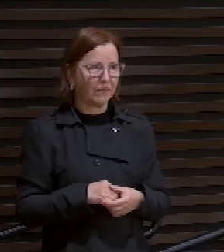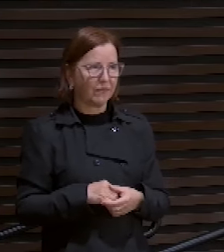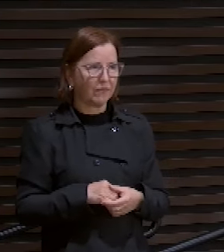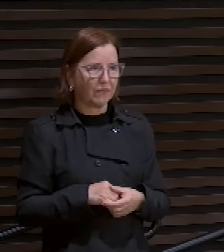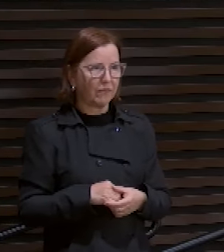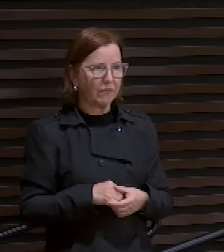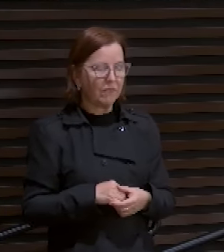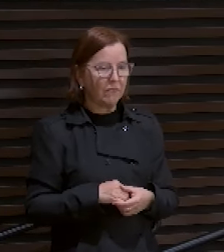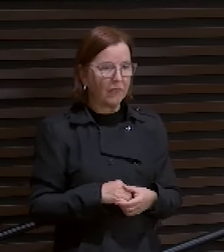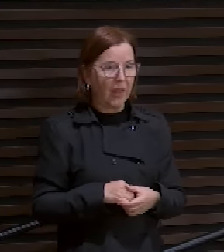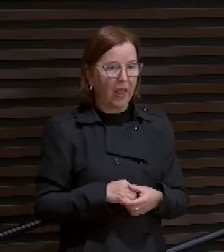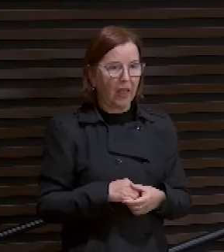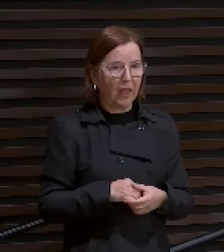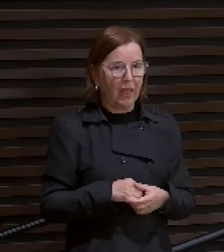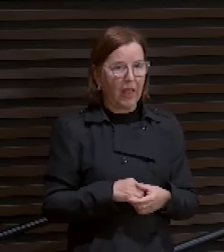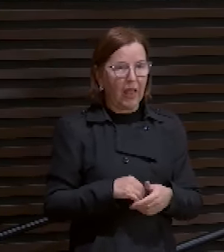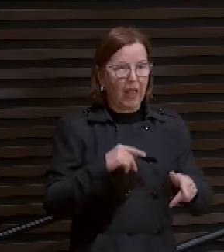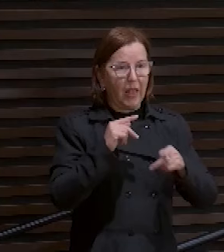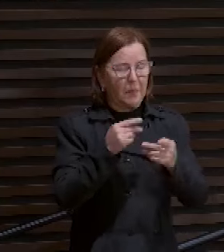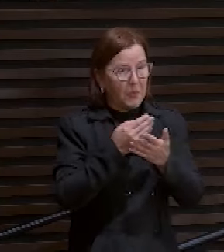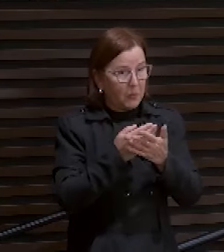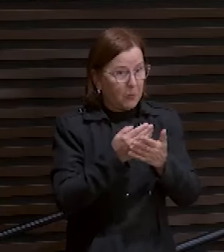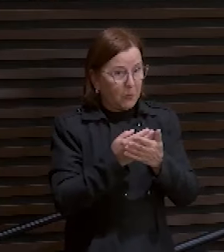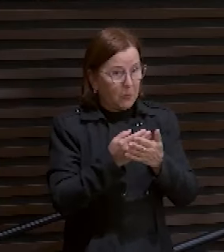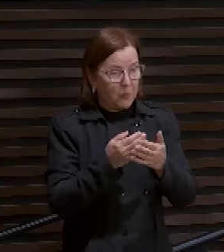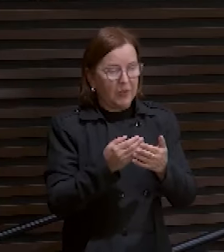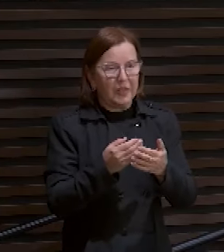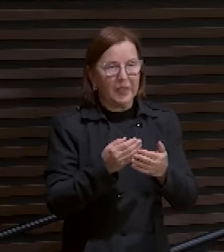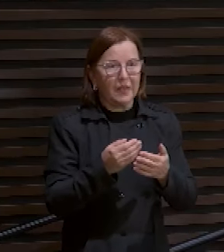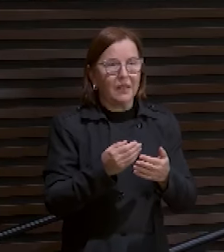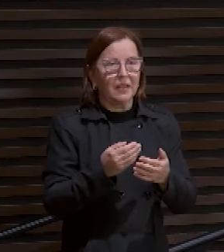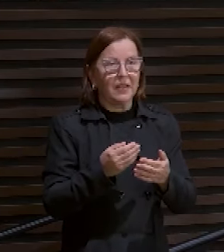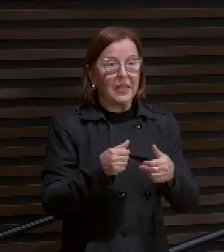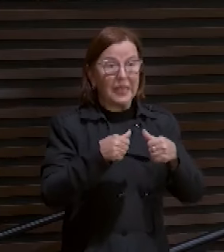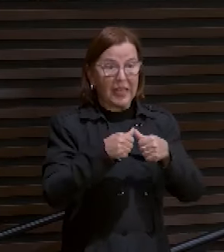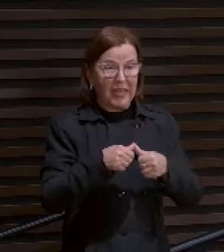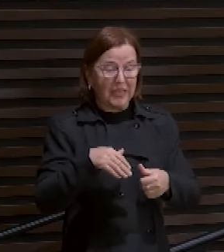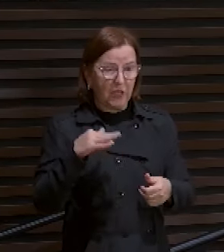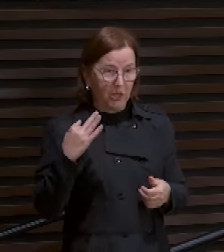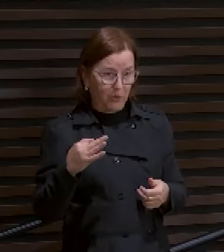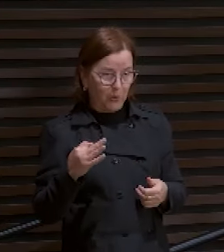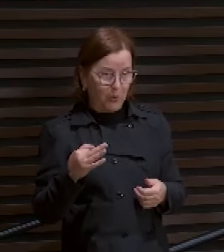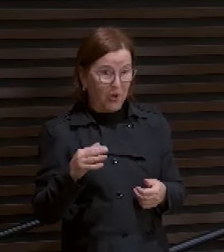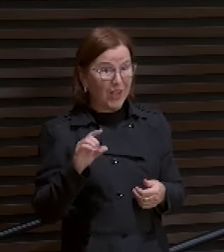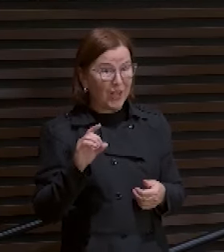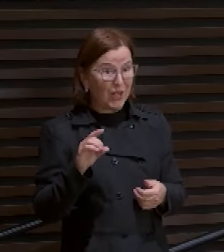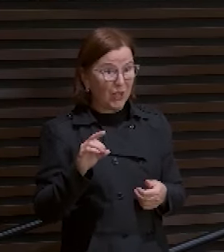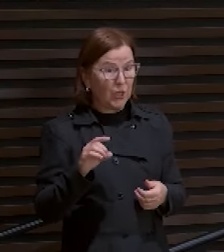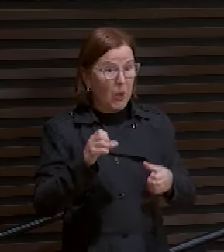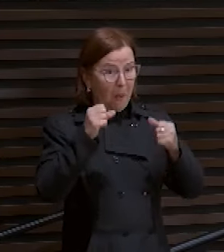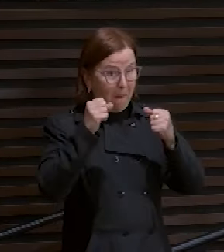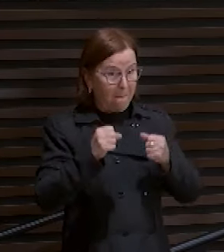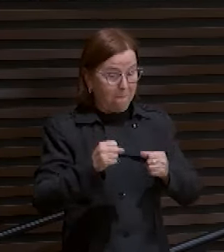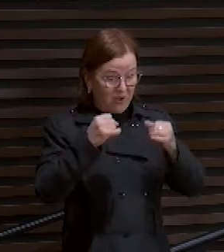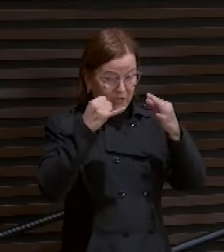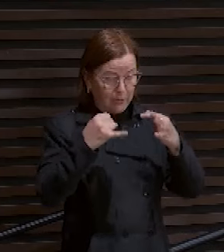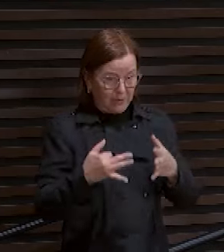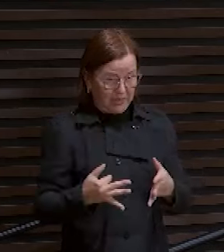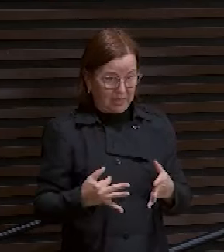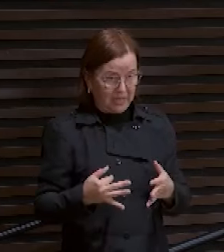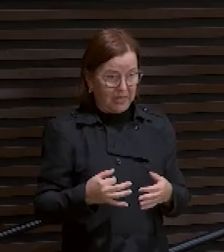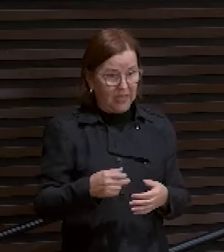Dizem os estudiosos que essa aqui é uma dor que só sabe explicar se é que sabe. Quem passou pelo luto.